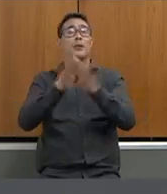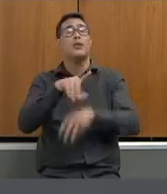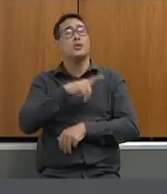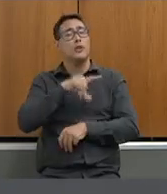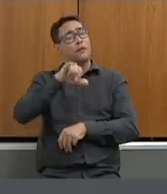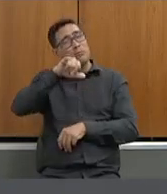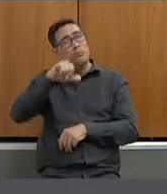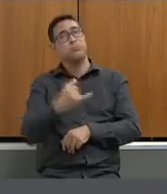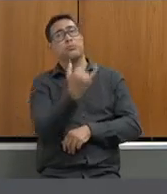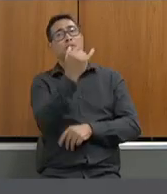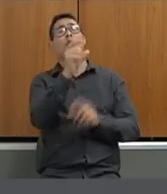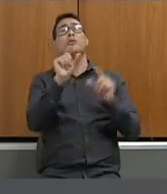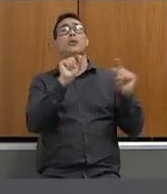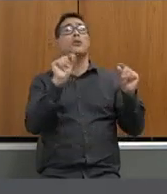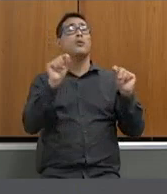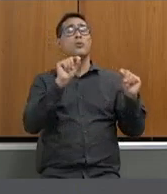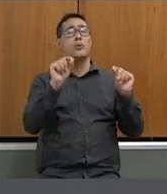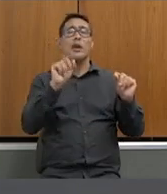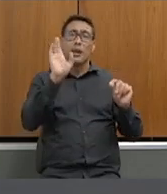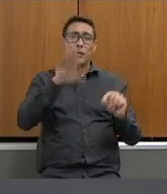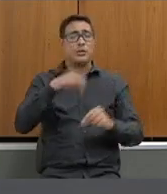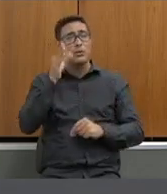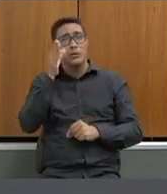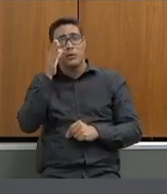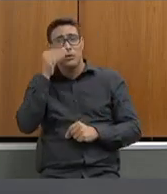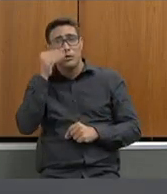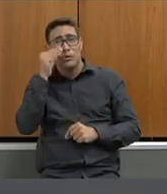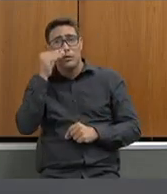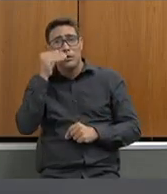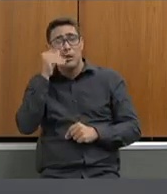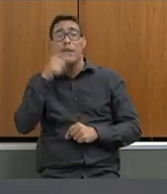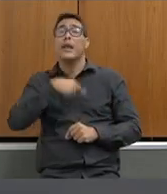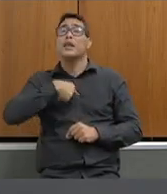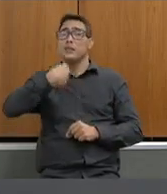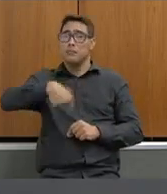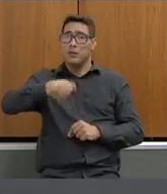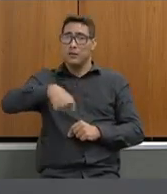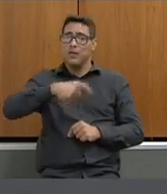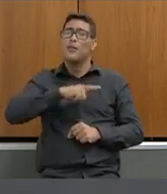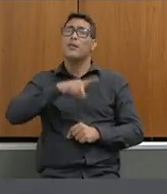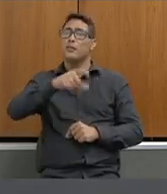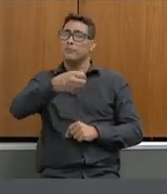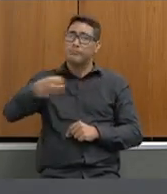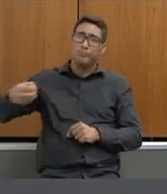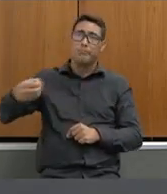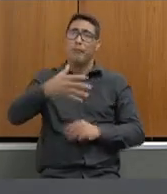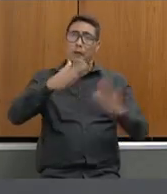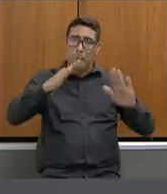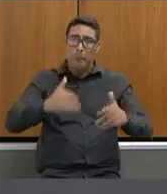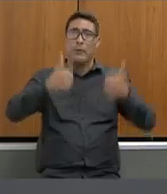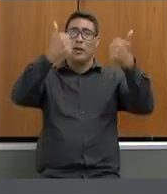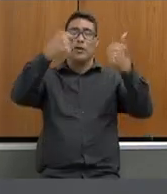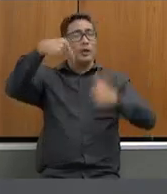ver que precisamos de inovar aqui em Minas e trazer